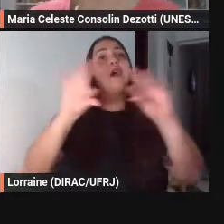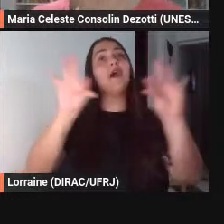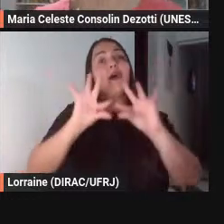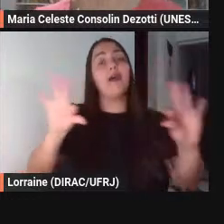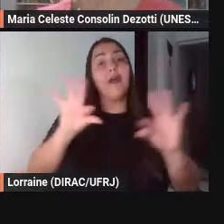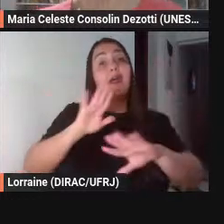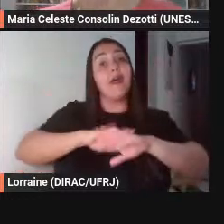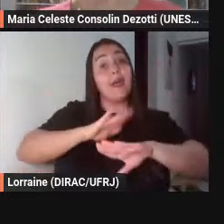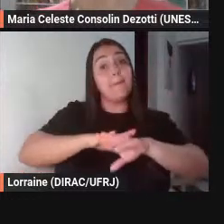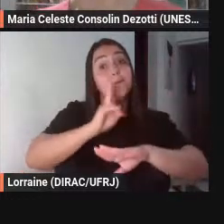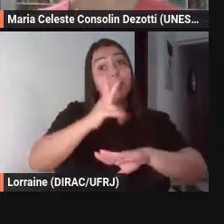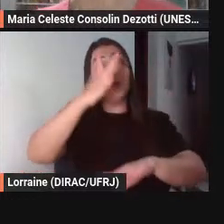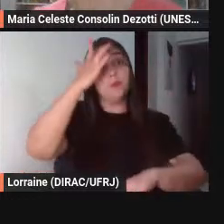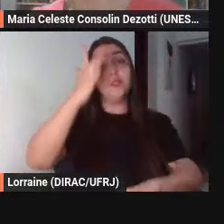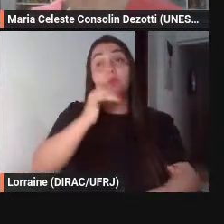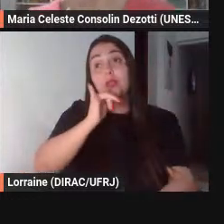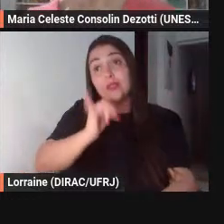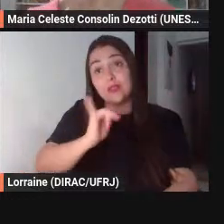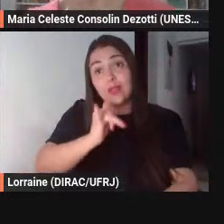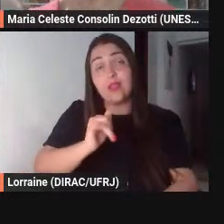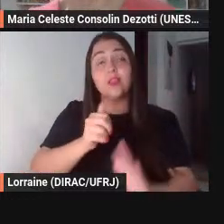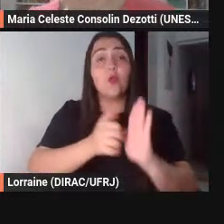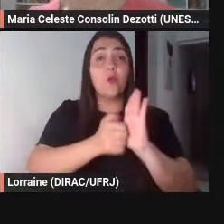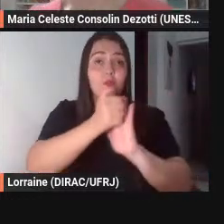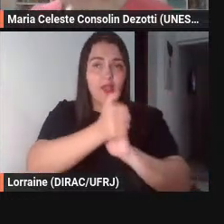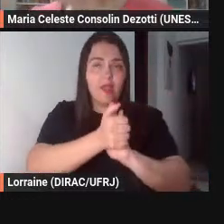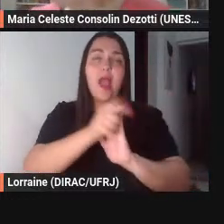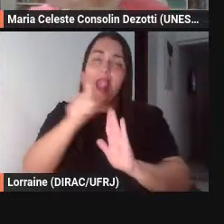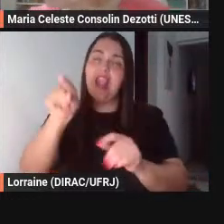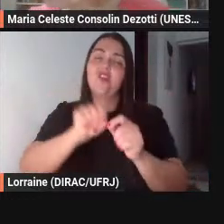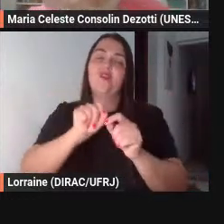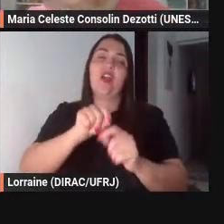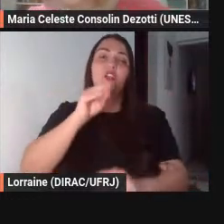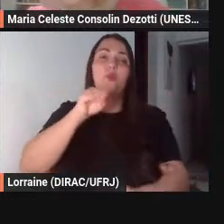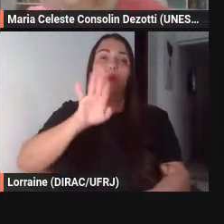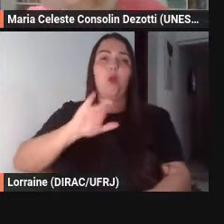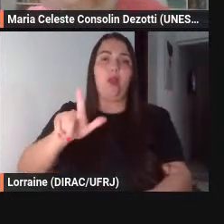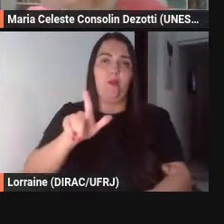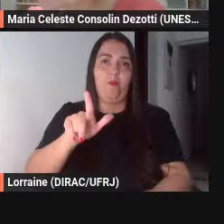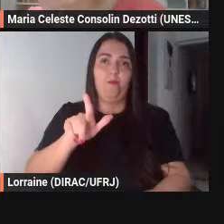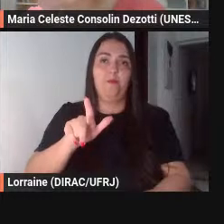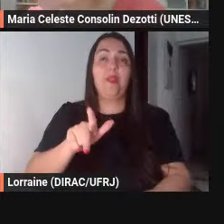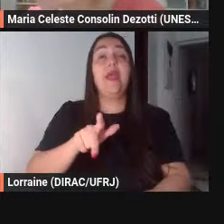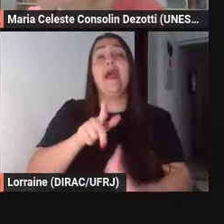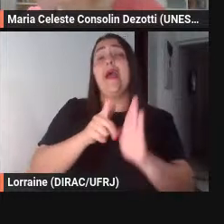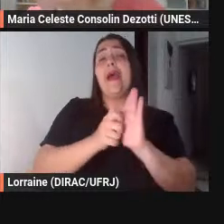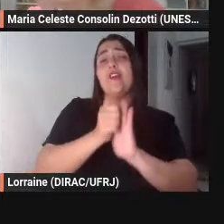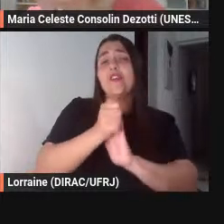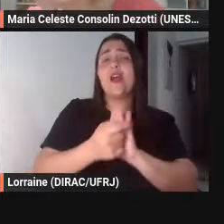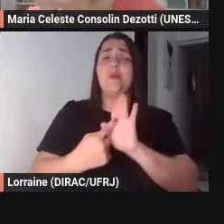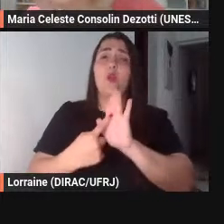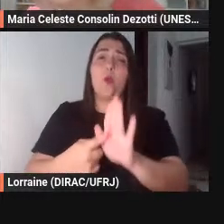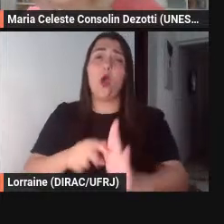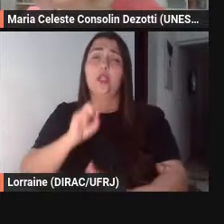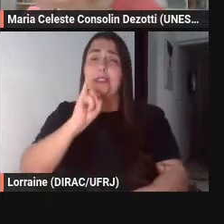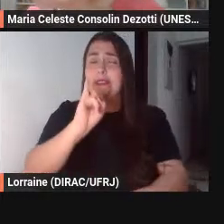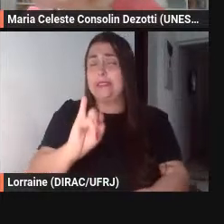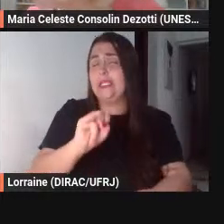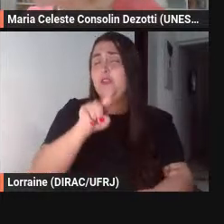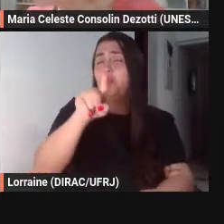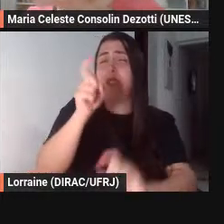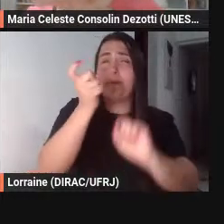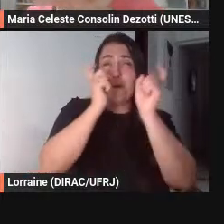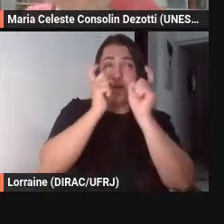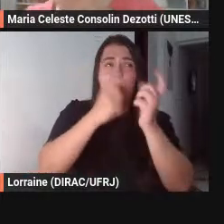narrador da fábula pelo fabulista a fábula mostra que aquele que maquina contra os outros